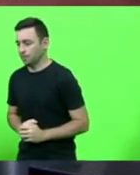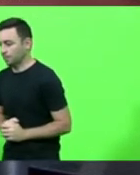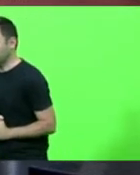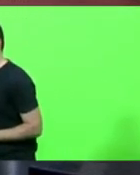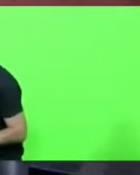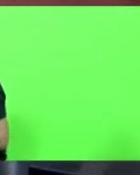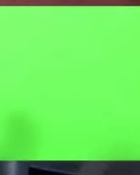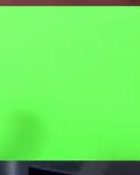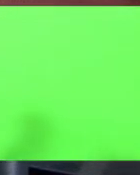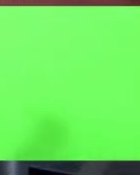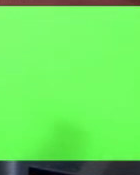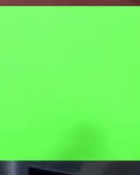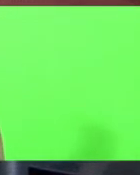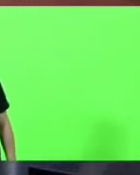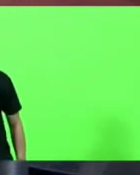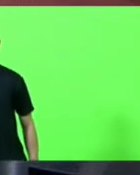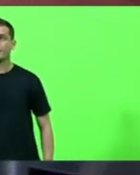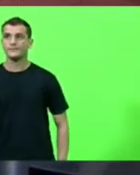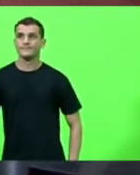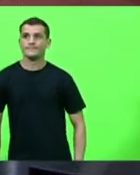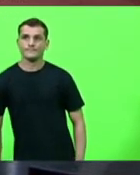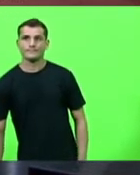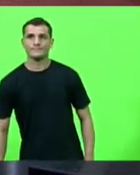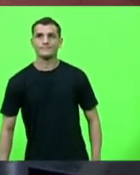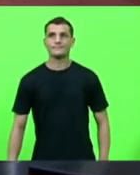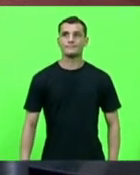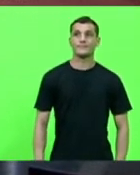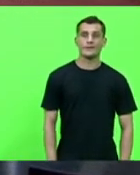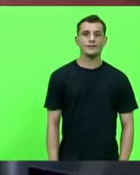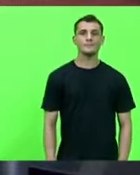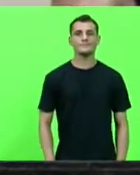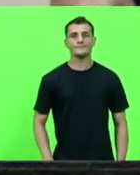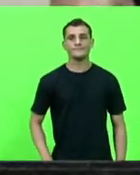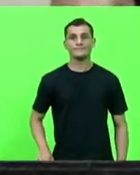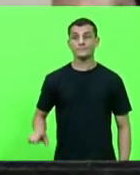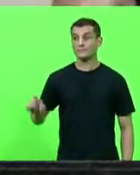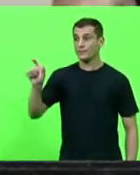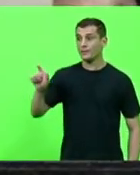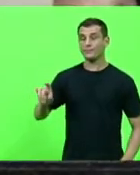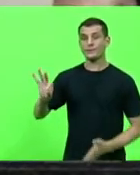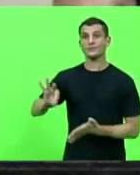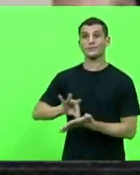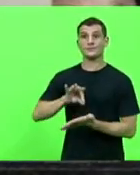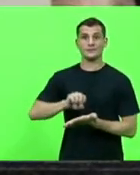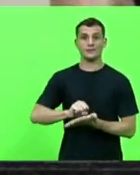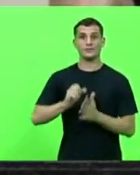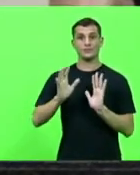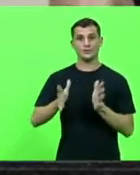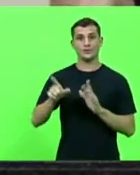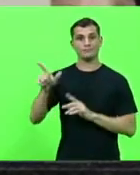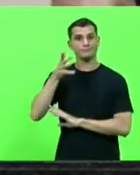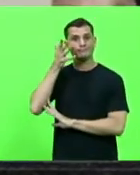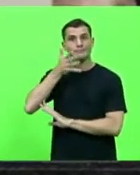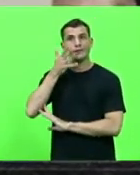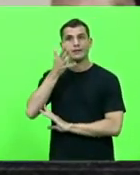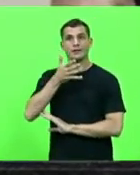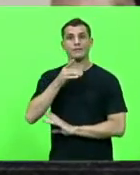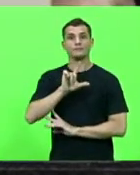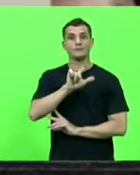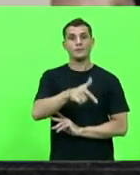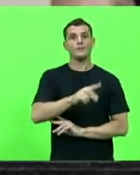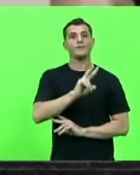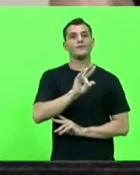está registrado inclusive inscrito para a palavra que deve ficar então depois para as